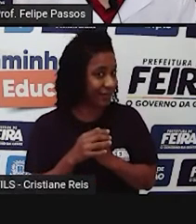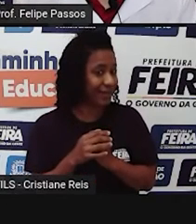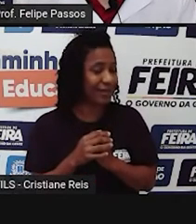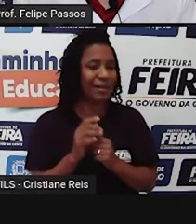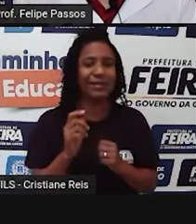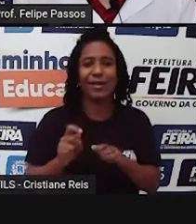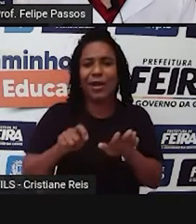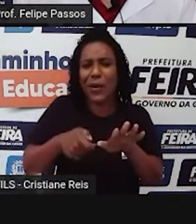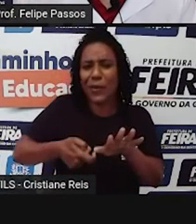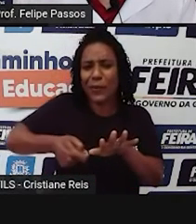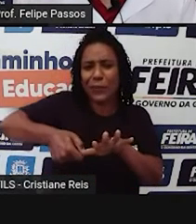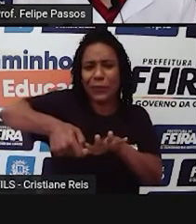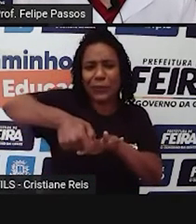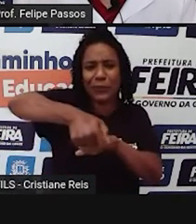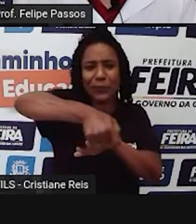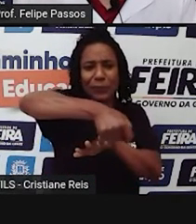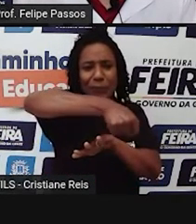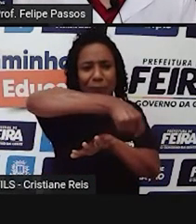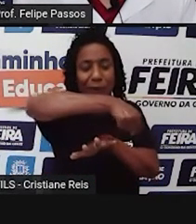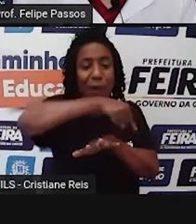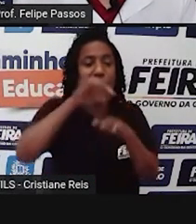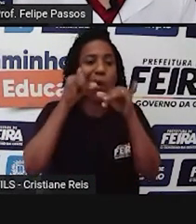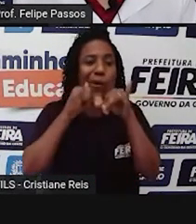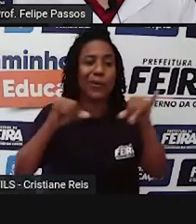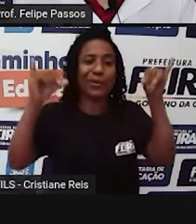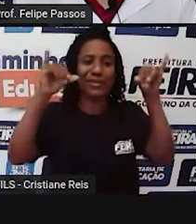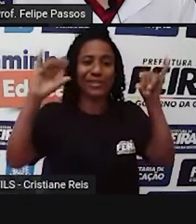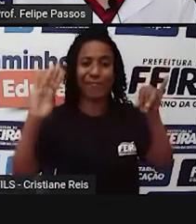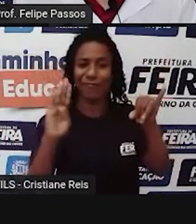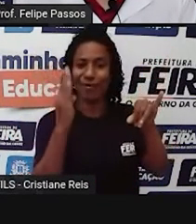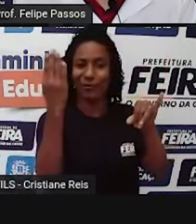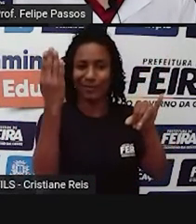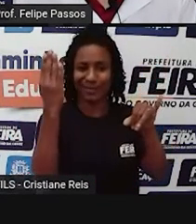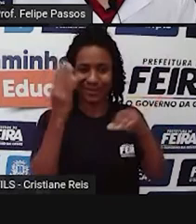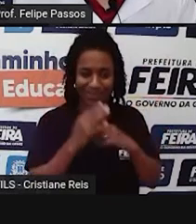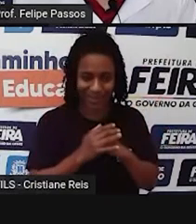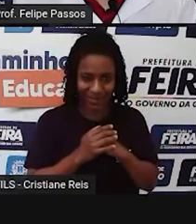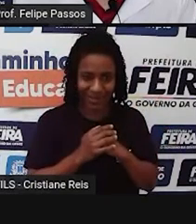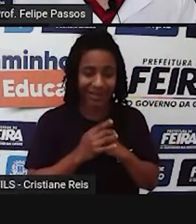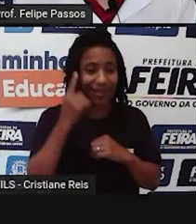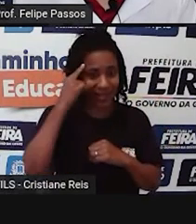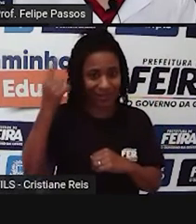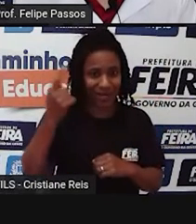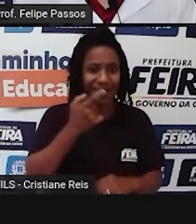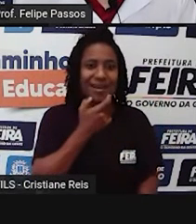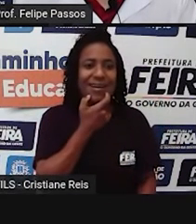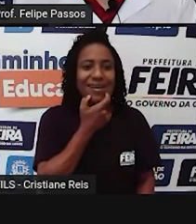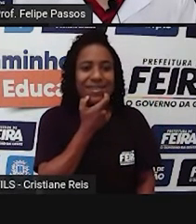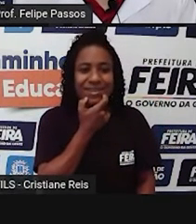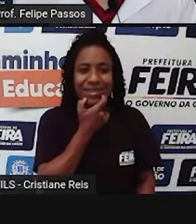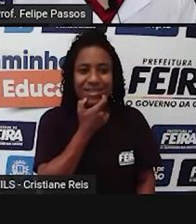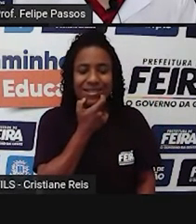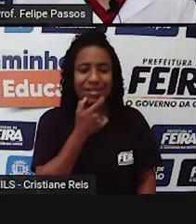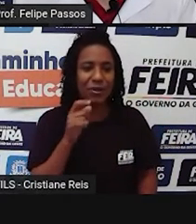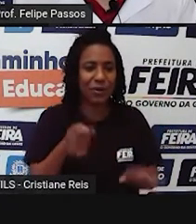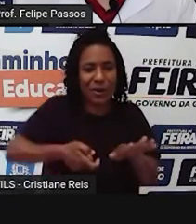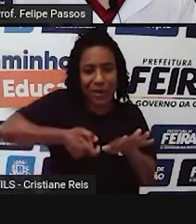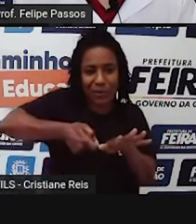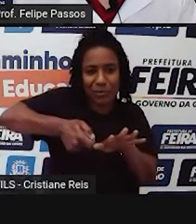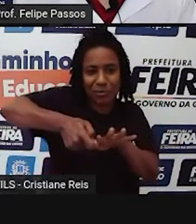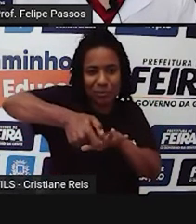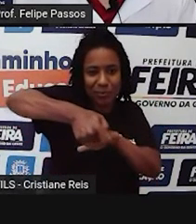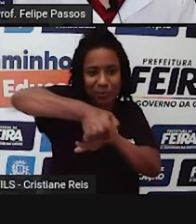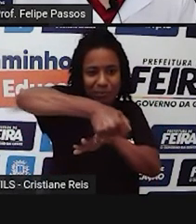Fake news é um termo novo em inglês para o que a gente chamava de boato. Mentira, né? Fofoca errada.